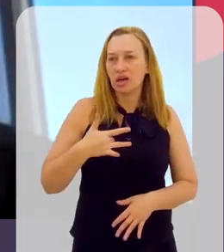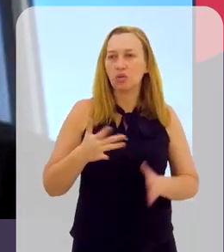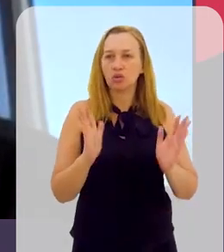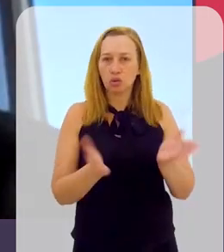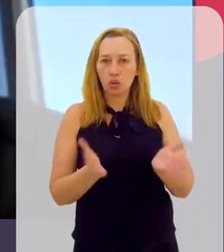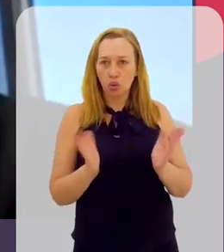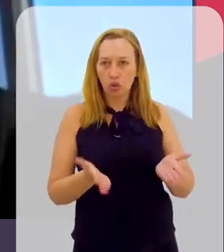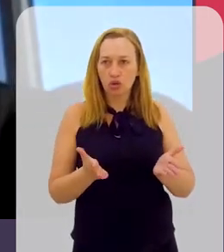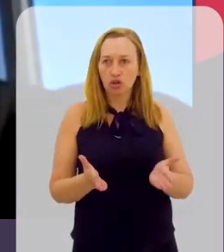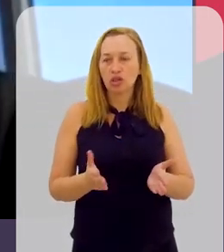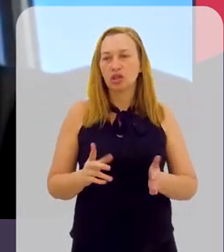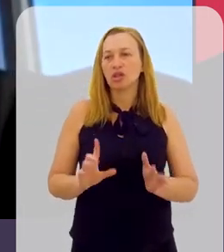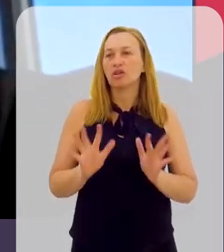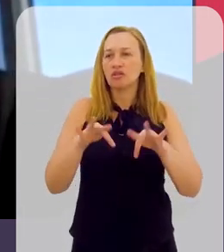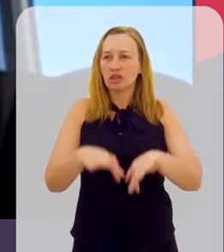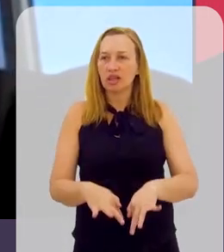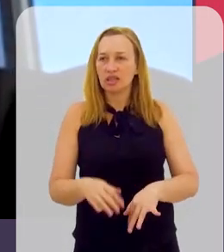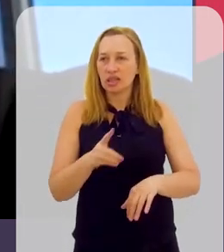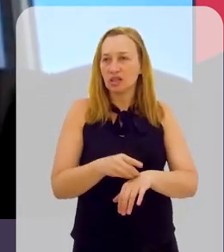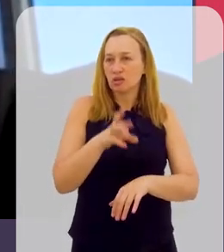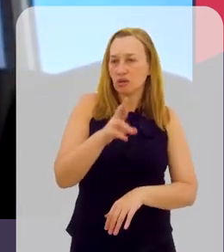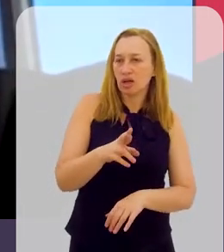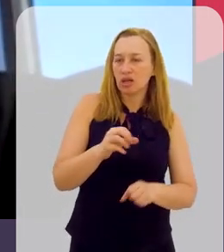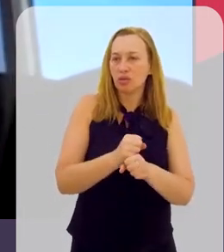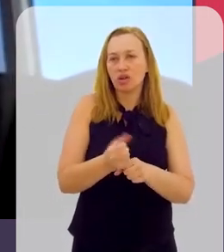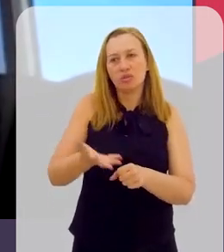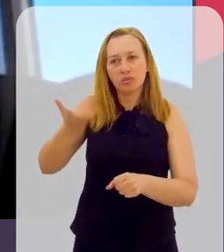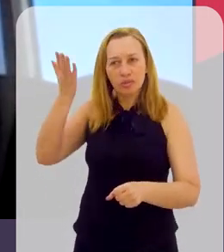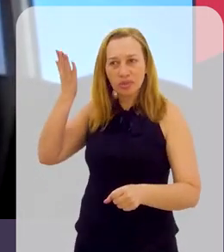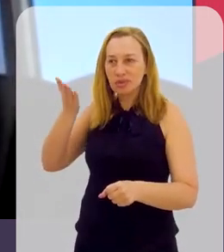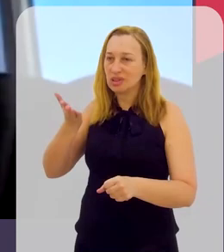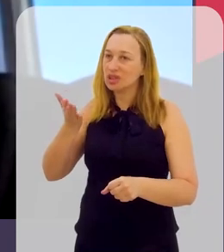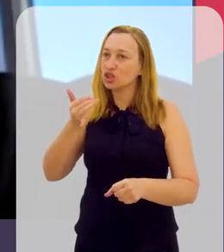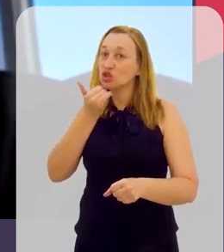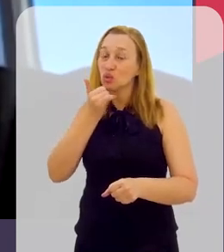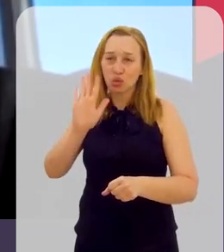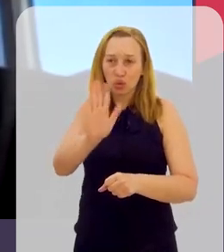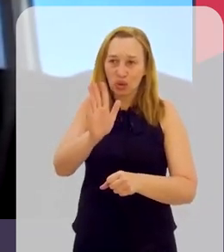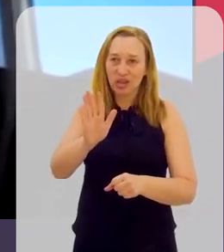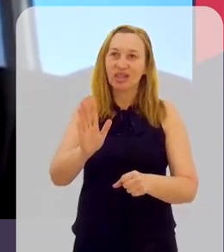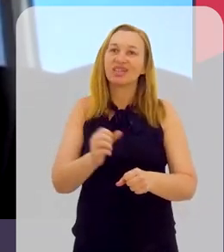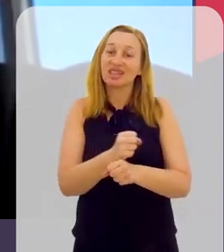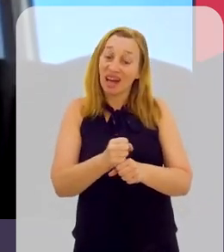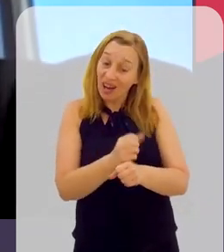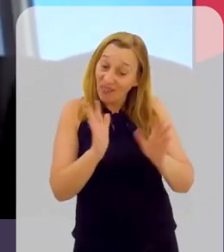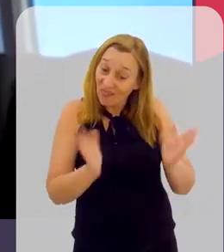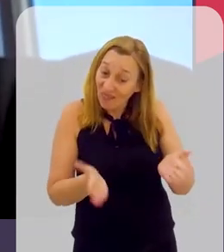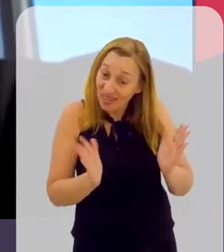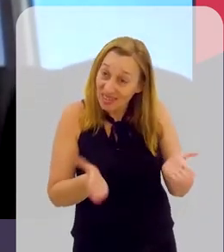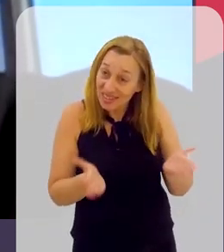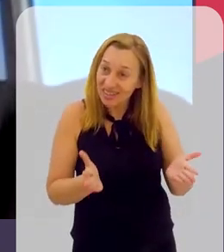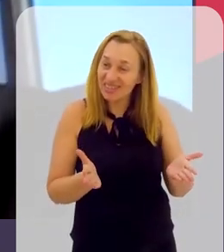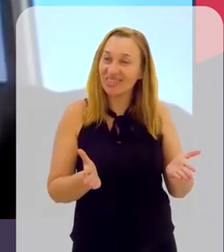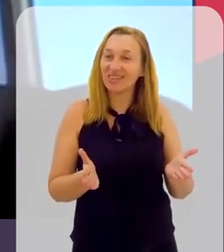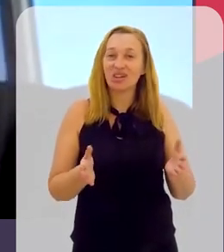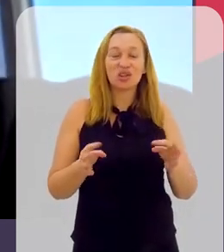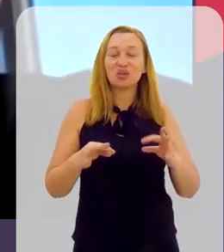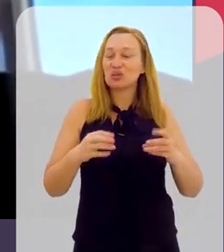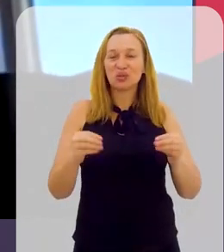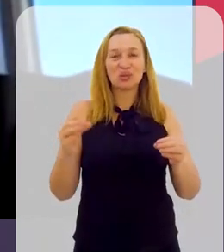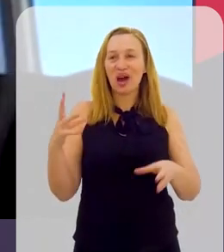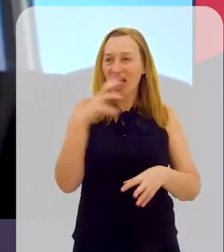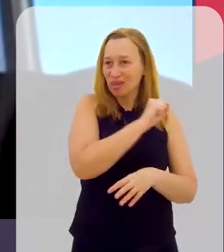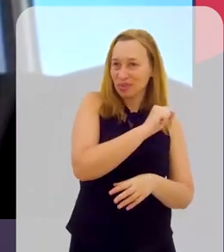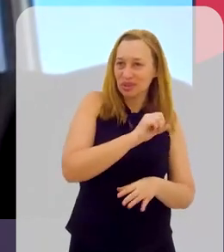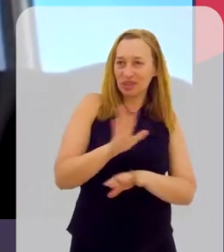hoje. E, logo, terminei meu doutorado ano passado. Não, não, mentira. Esse ano. Foi tudo tão